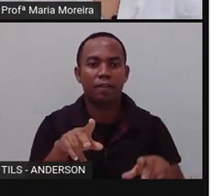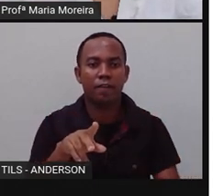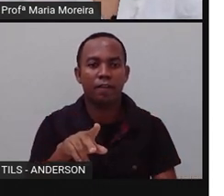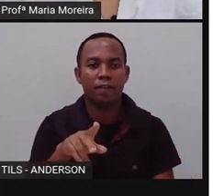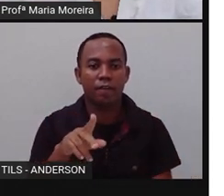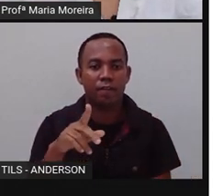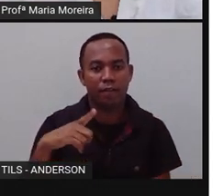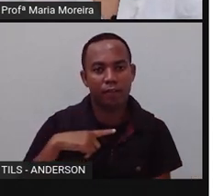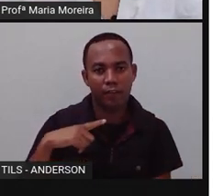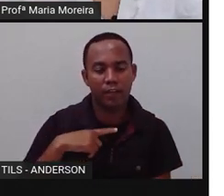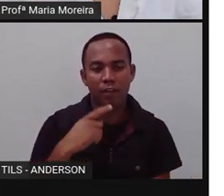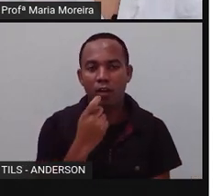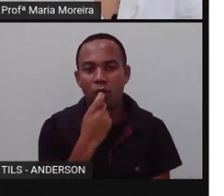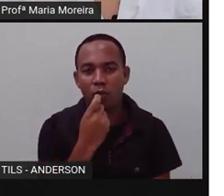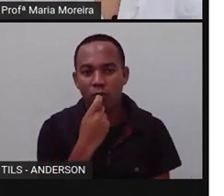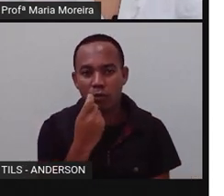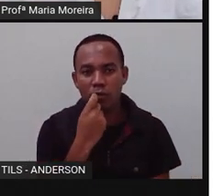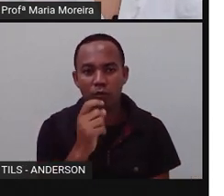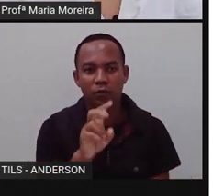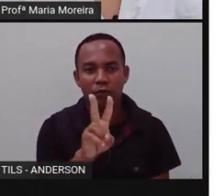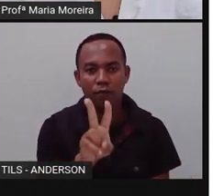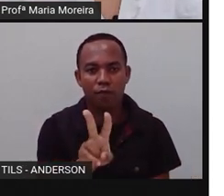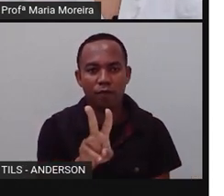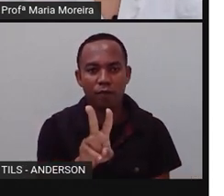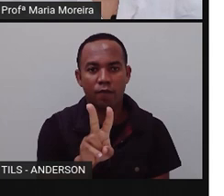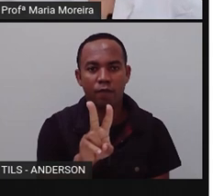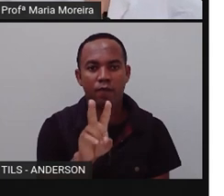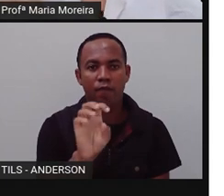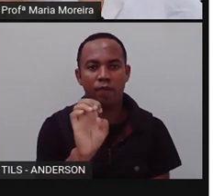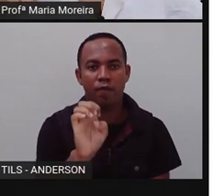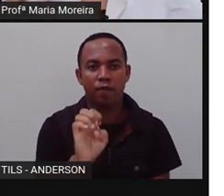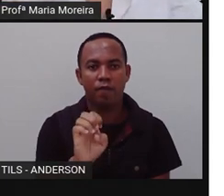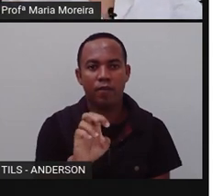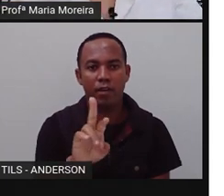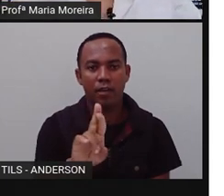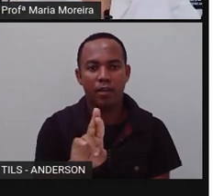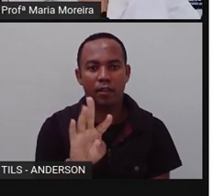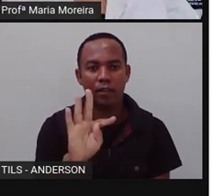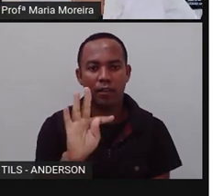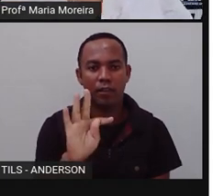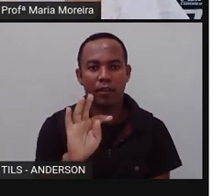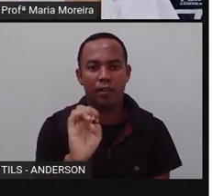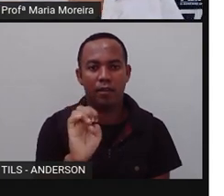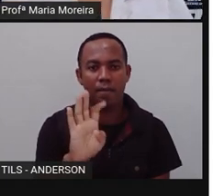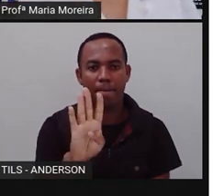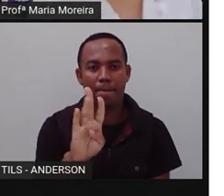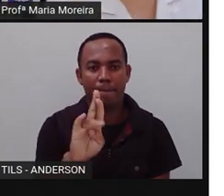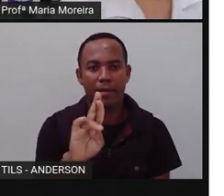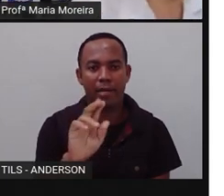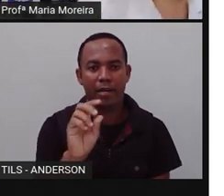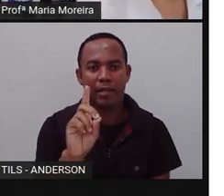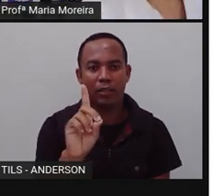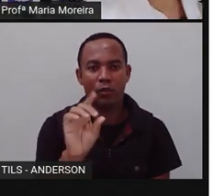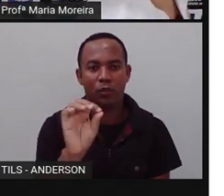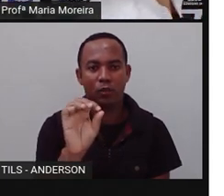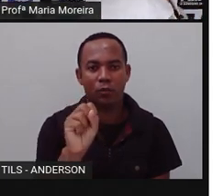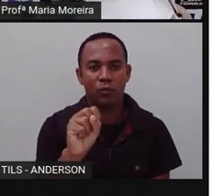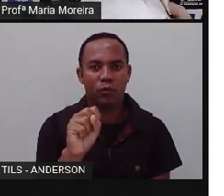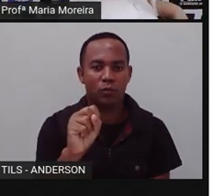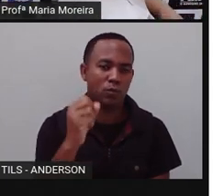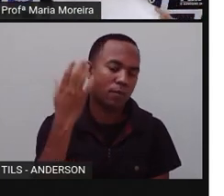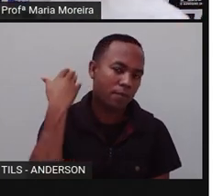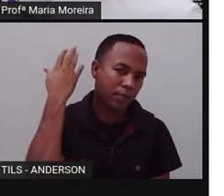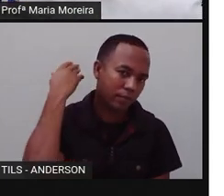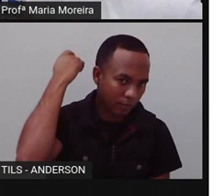aqueles que possuem ossos, né? Formando a coluna vertebral. Vocês sabem onde fica a coluna vertebral? A prova vai mostrar